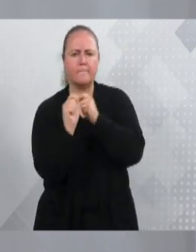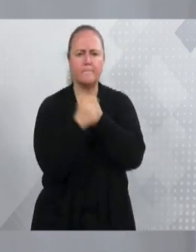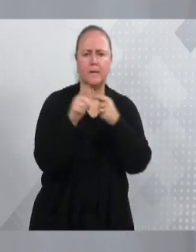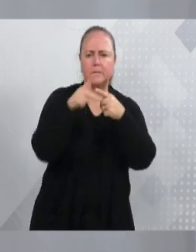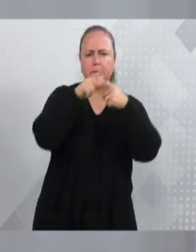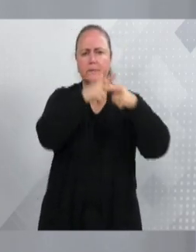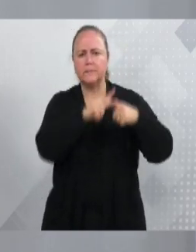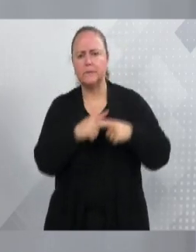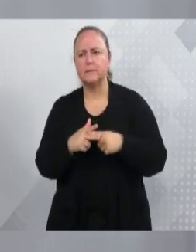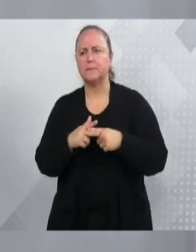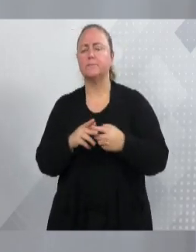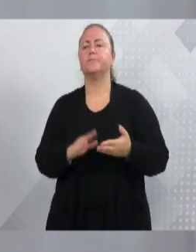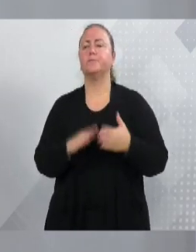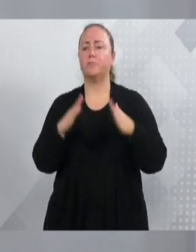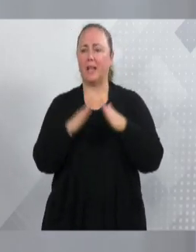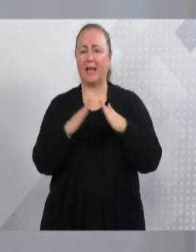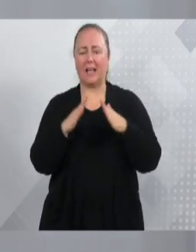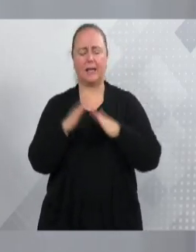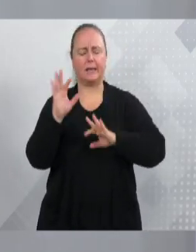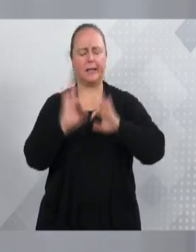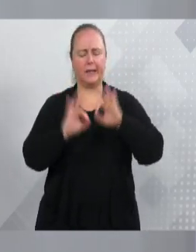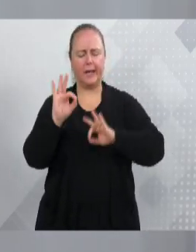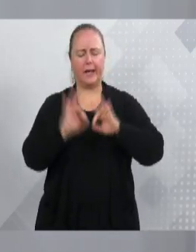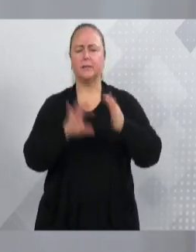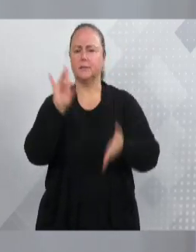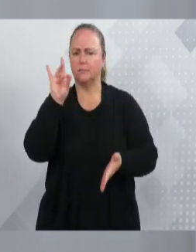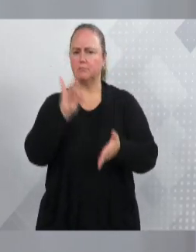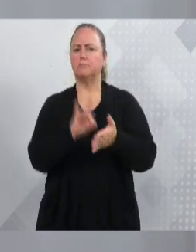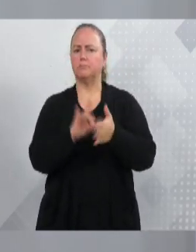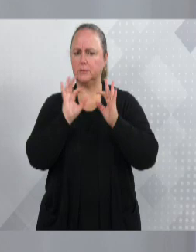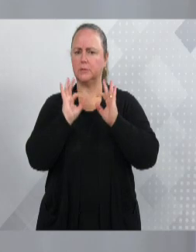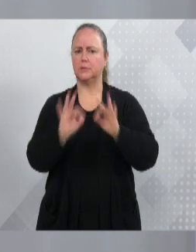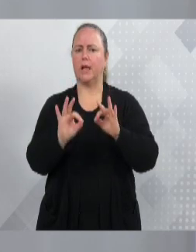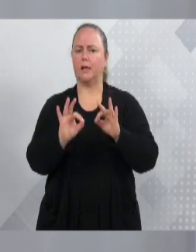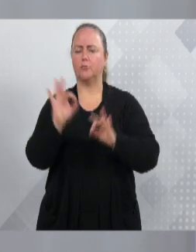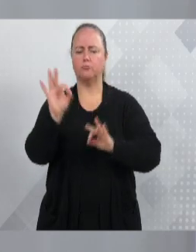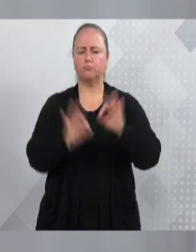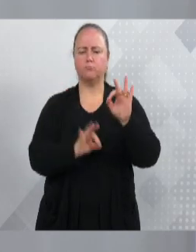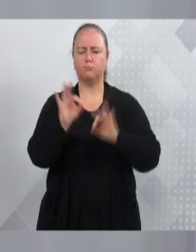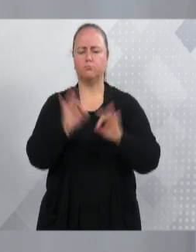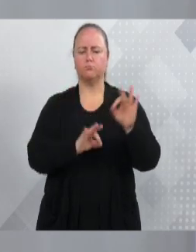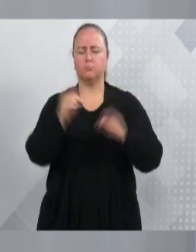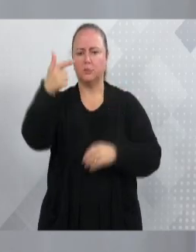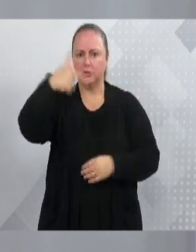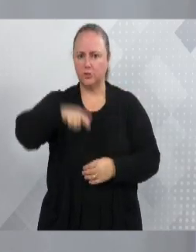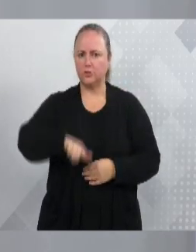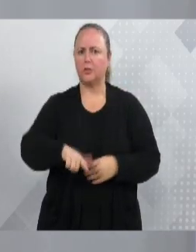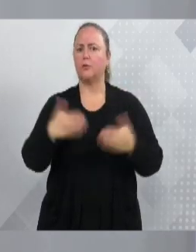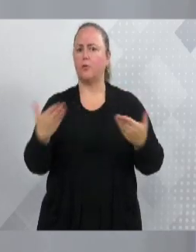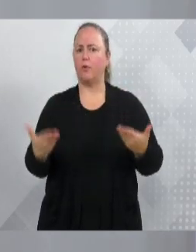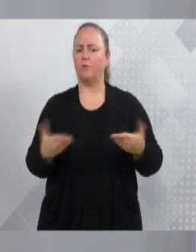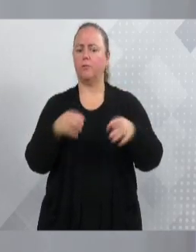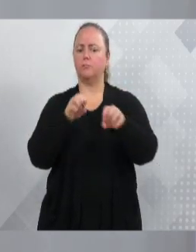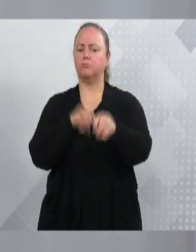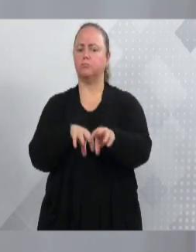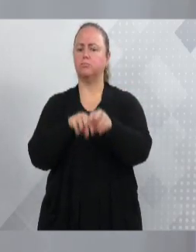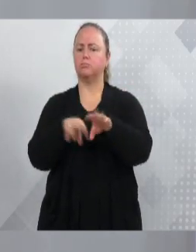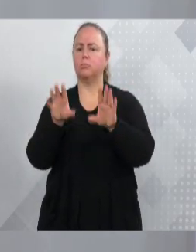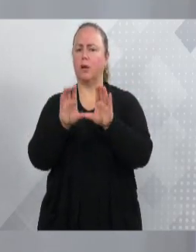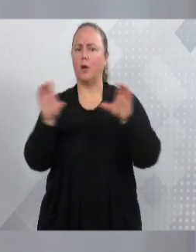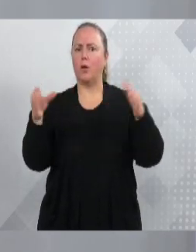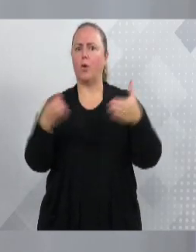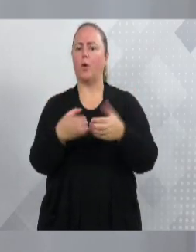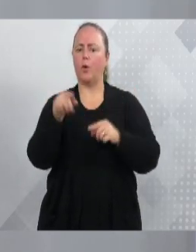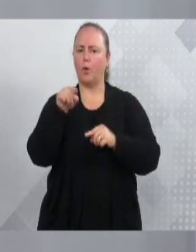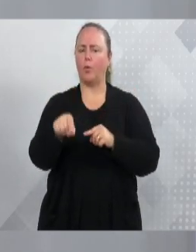As casas foram readequadas. Está sendo feito um plano de reorganização, de reeducação com a comunidade